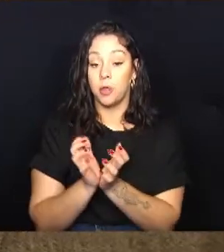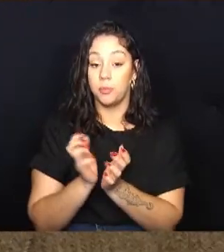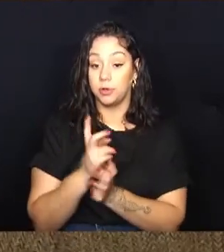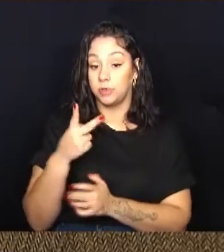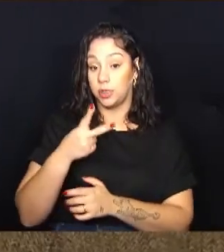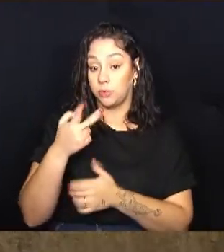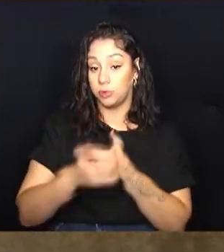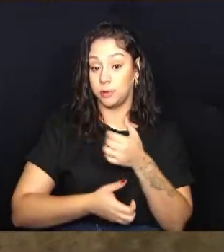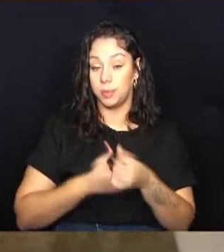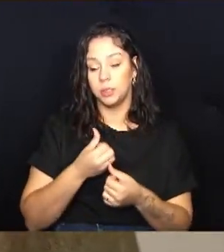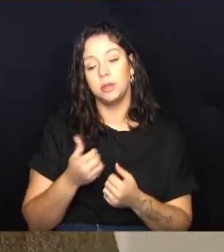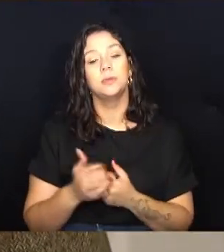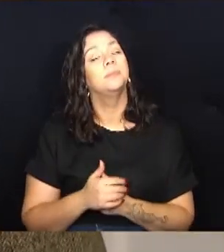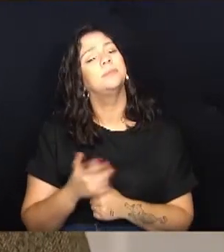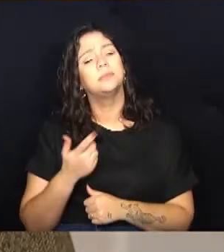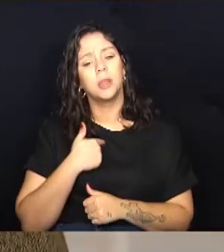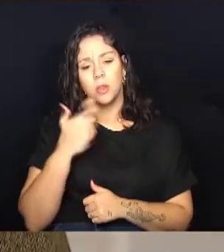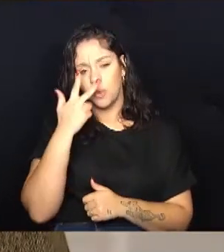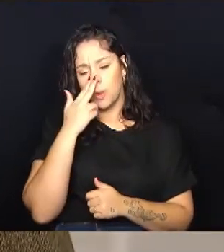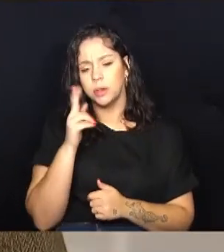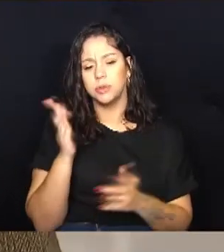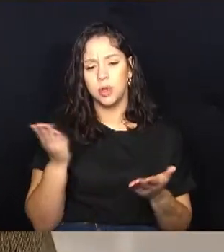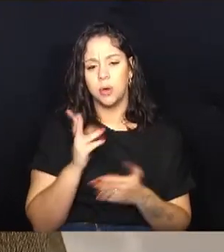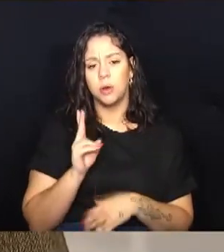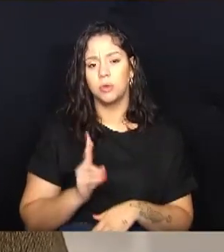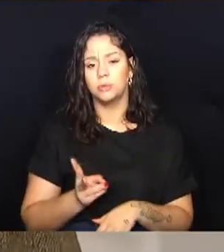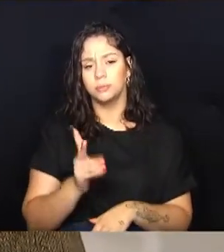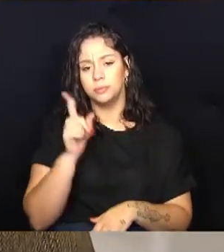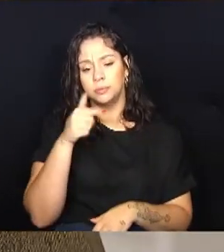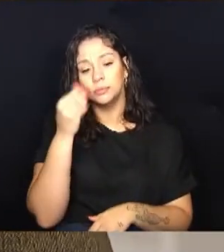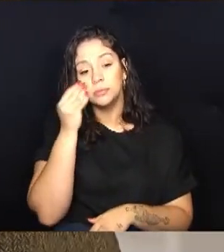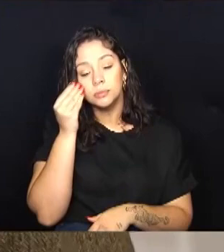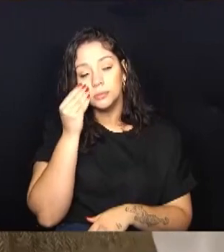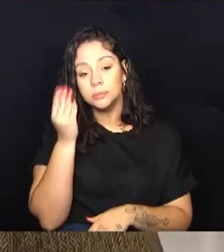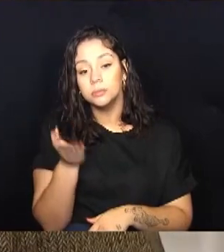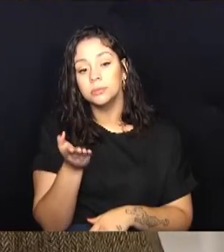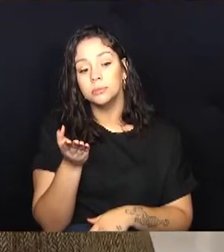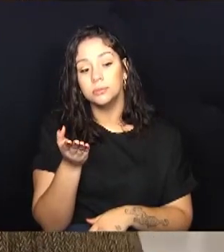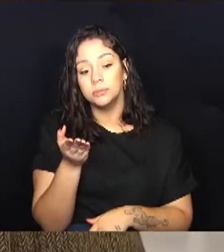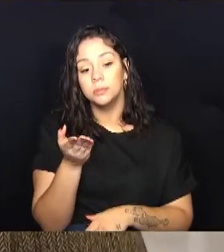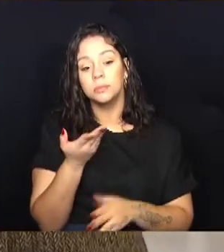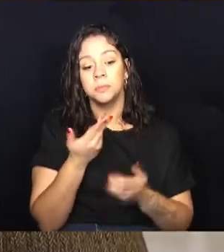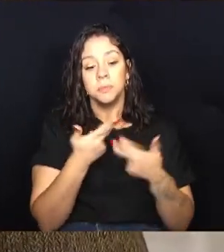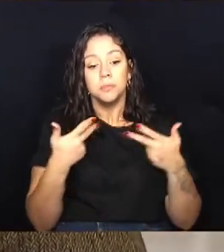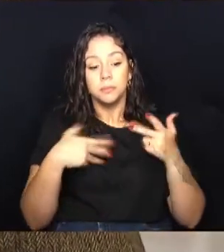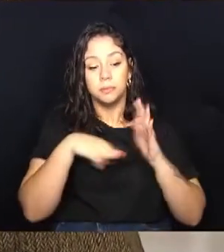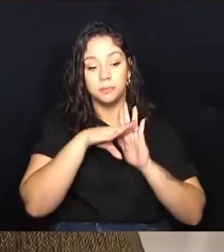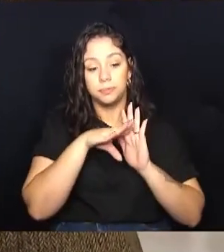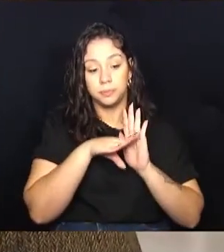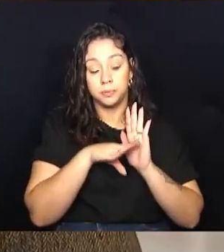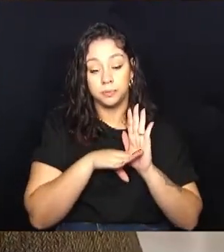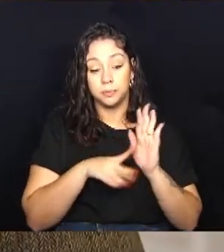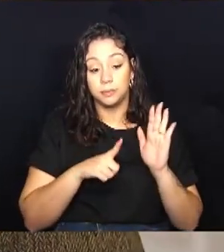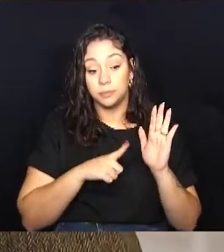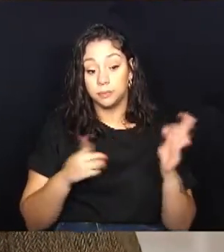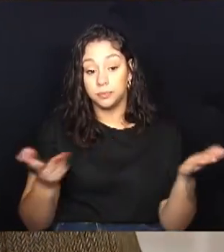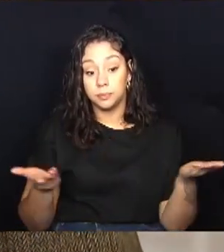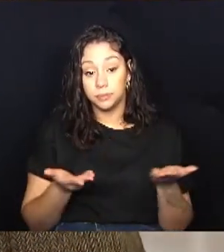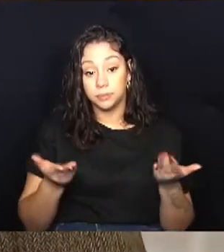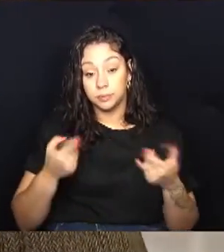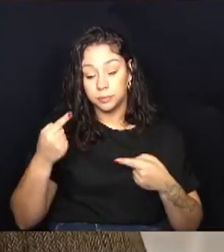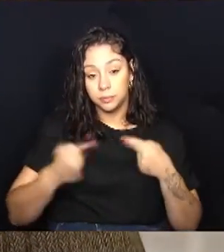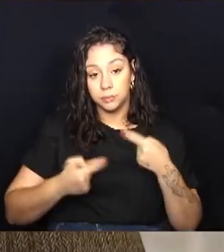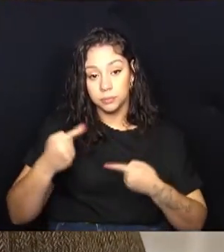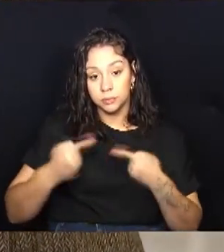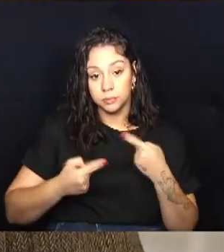semestre. Eu acho que a sequência é tentar levar as pautas que estão, hoje, sendo discutidas